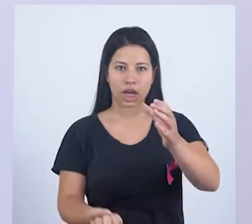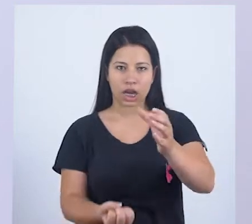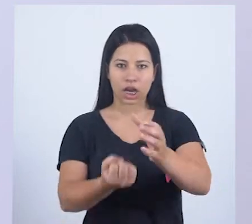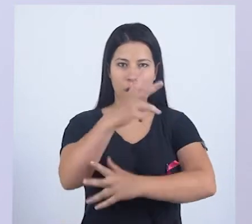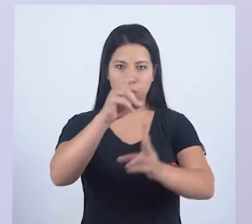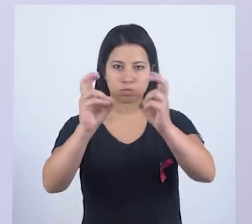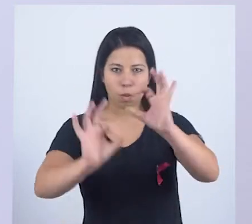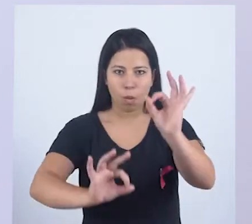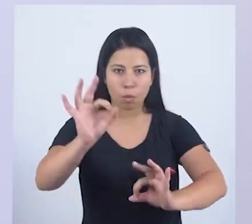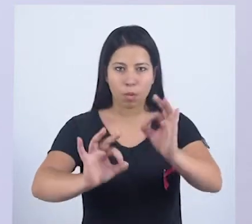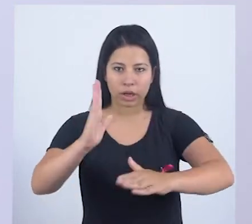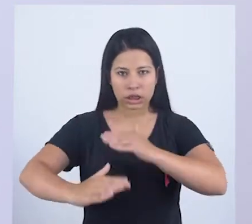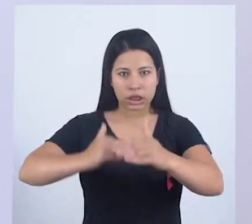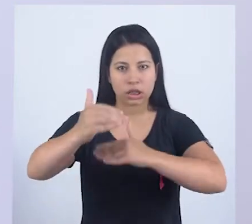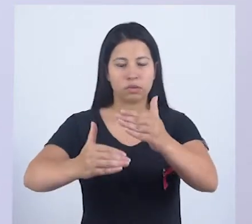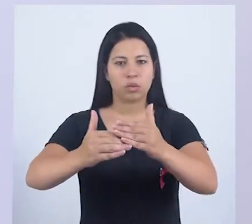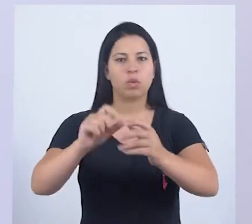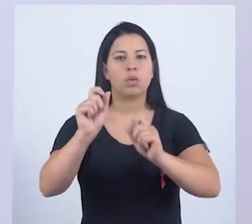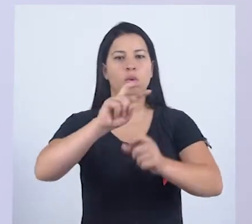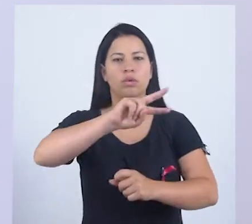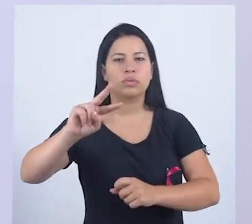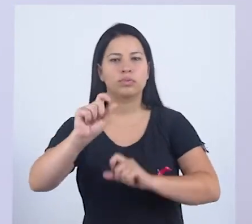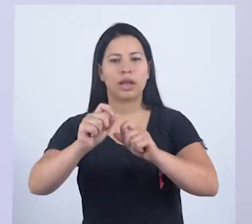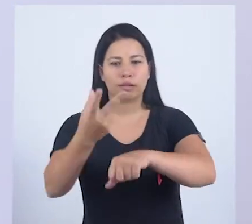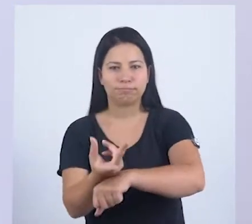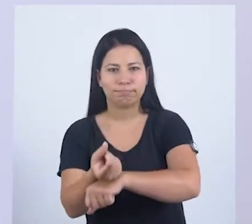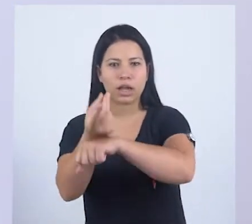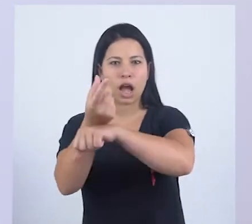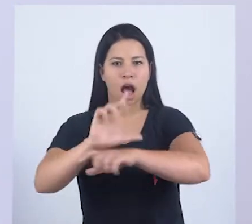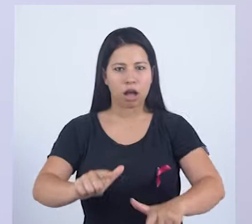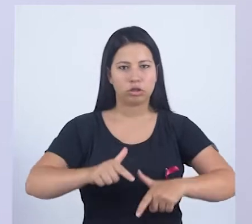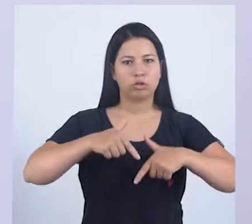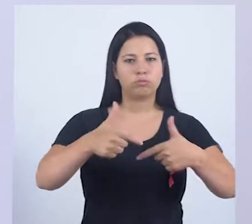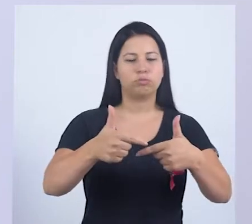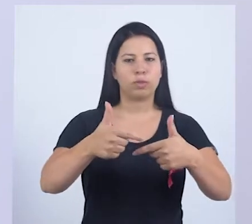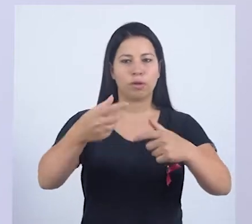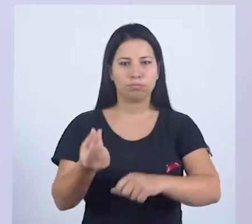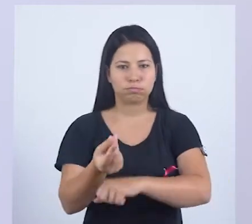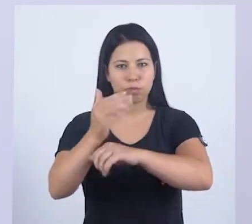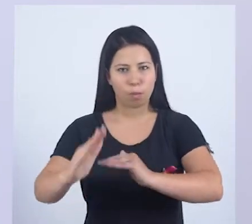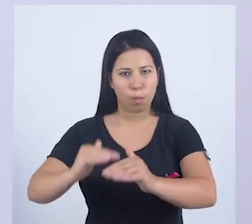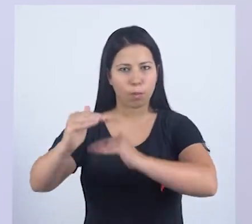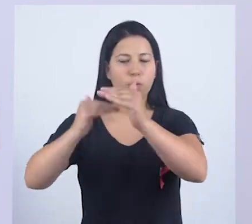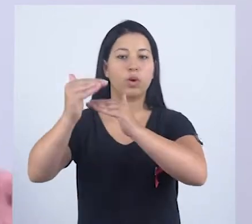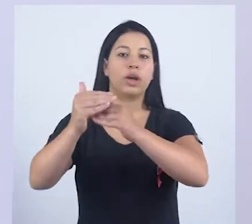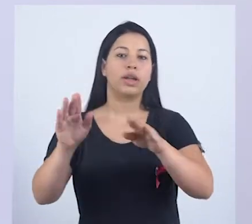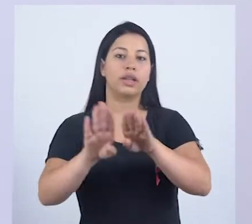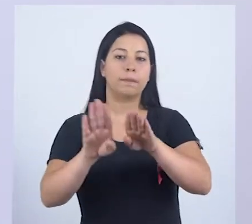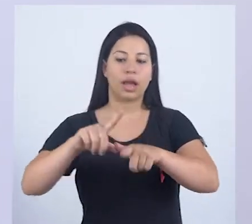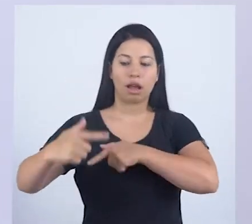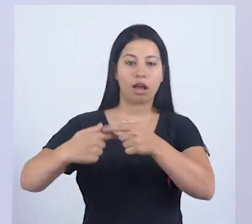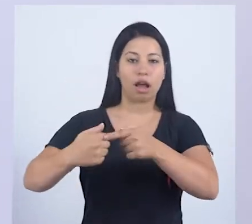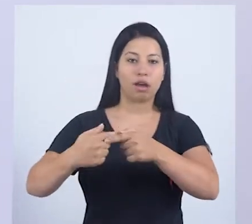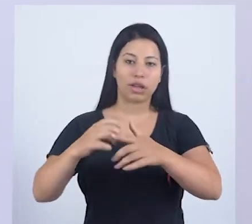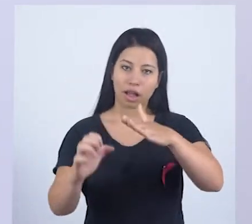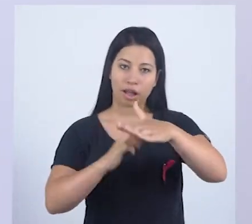Criamos o Programa Permanente de Desenvolvimento com a finalidade de agrupar ações para potencializar a criação de renda e a geração de